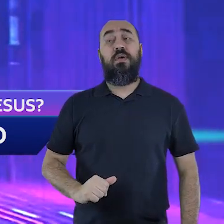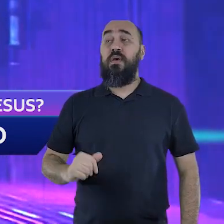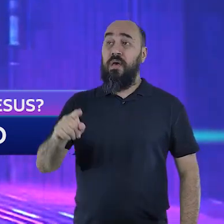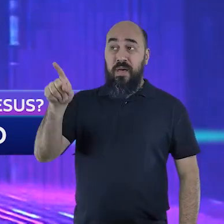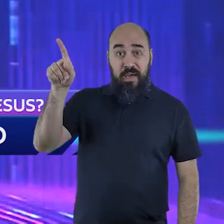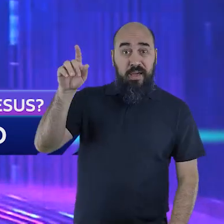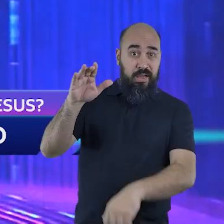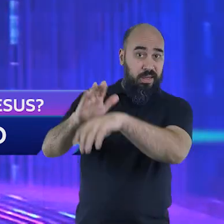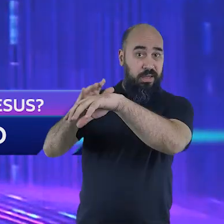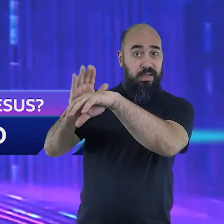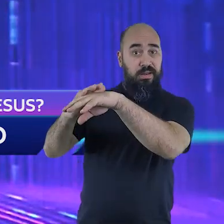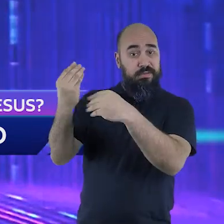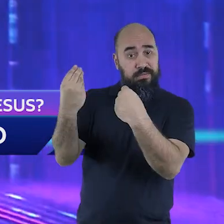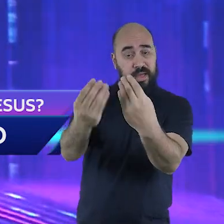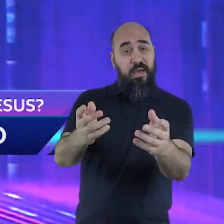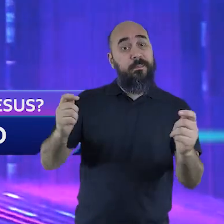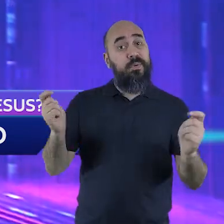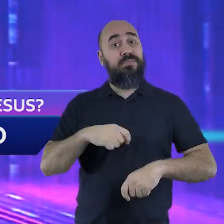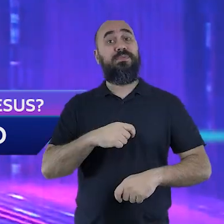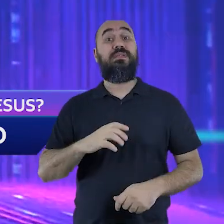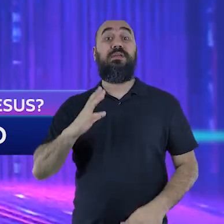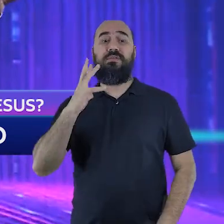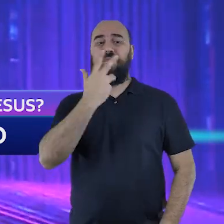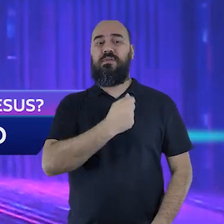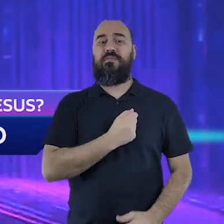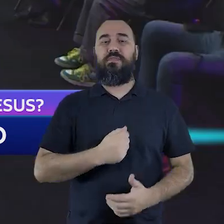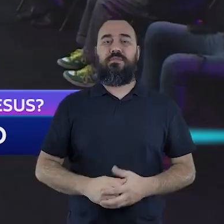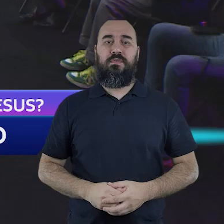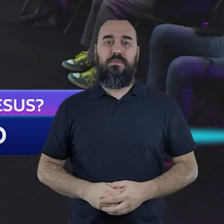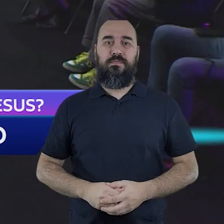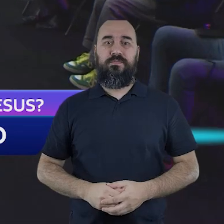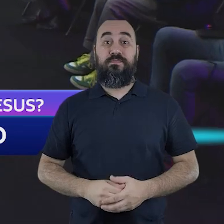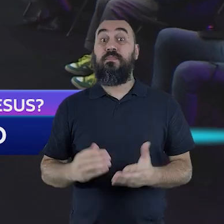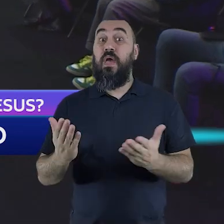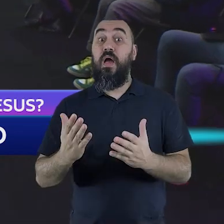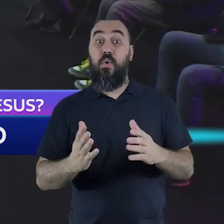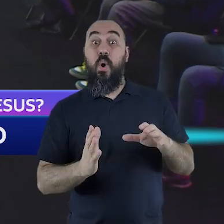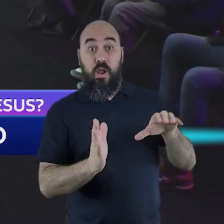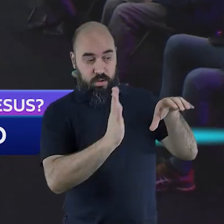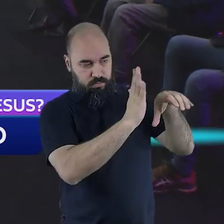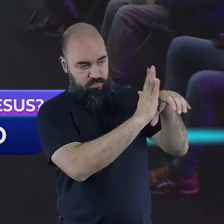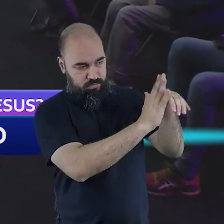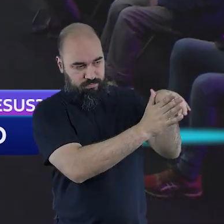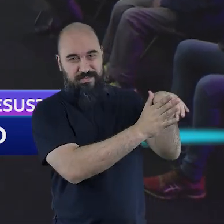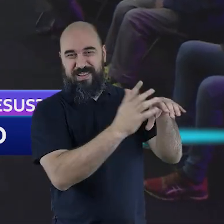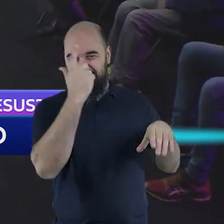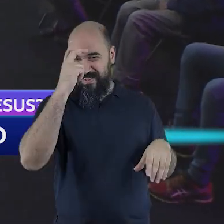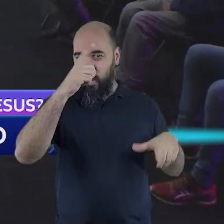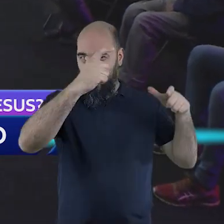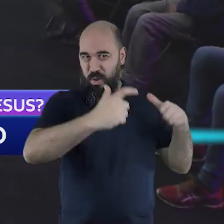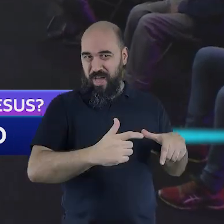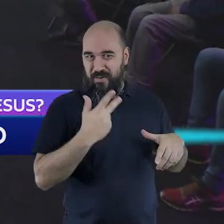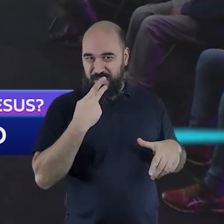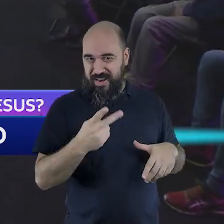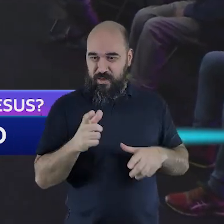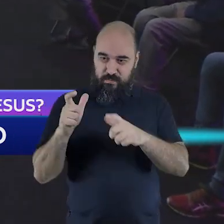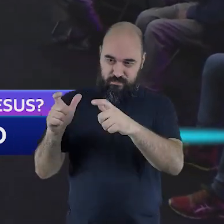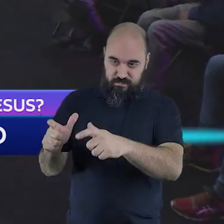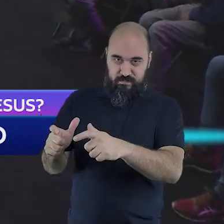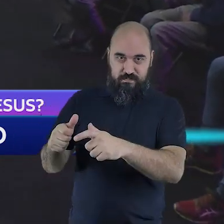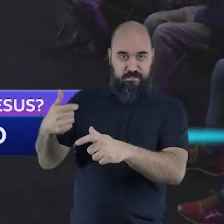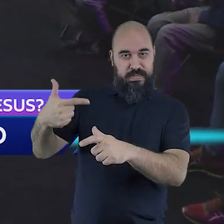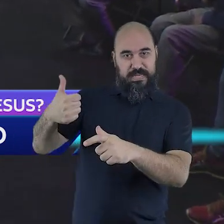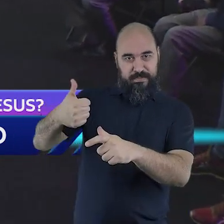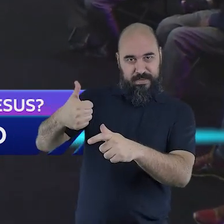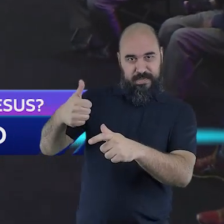possibilidade da salvação para terminar nossa viagem vamos agora para a tumba de Jesus terceiro e último